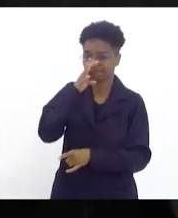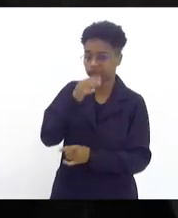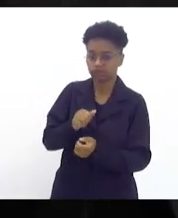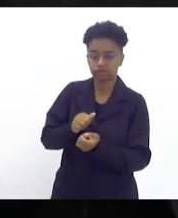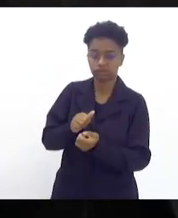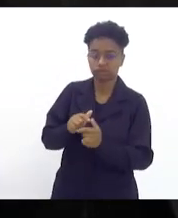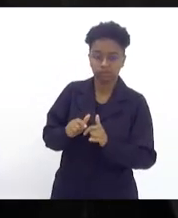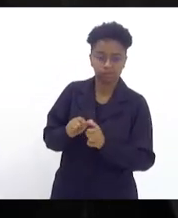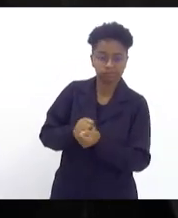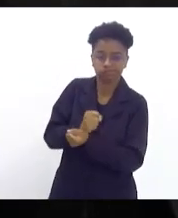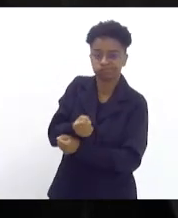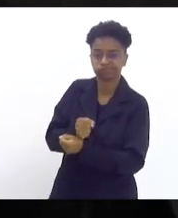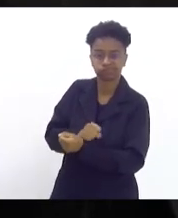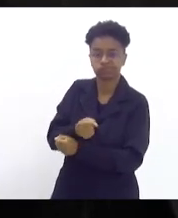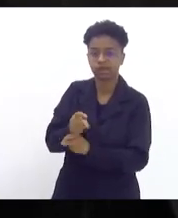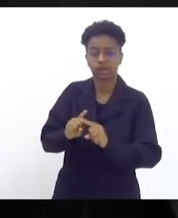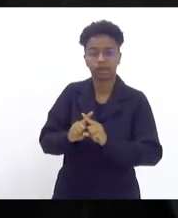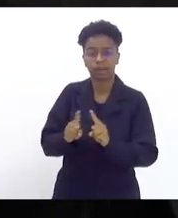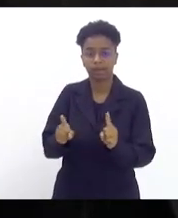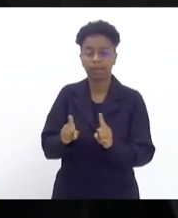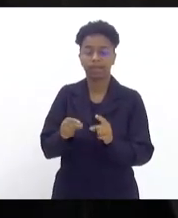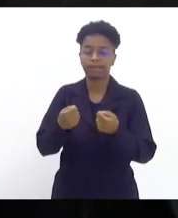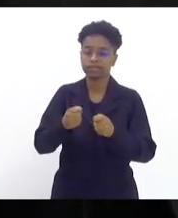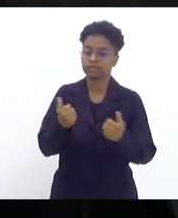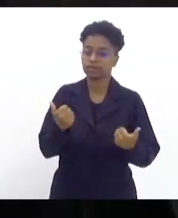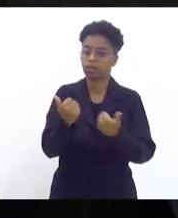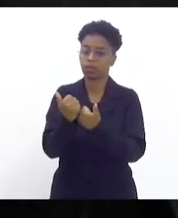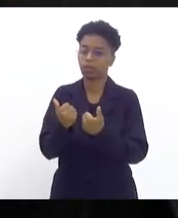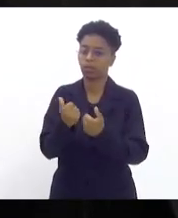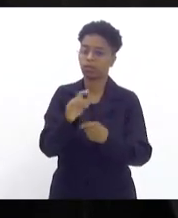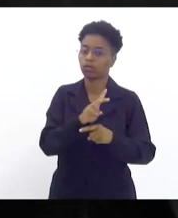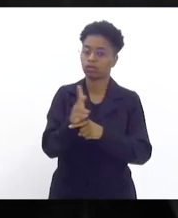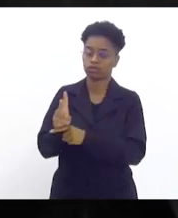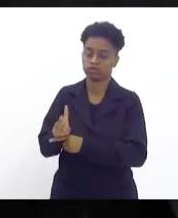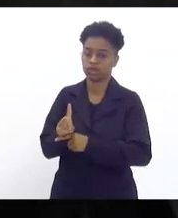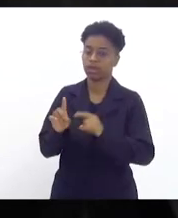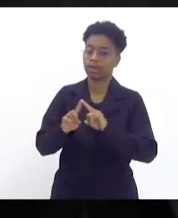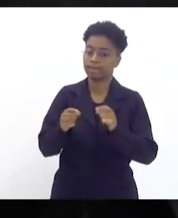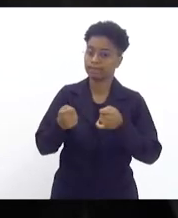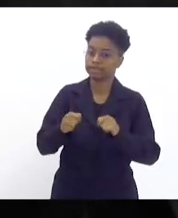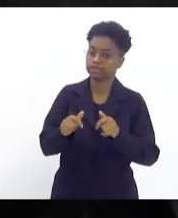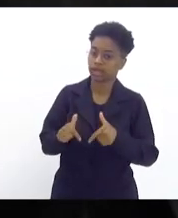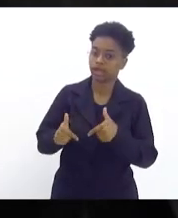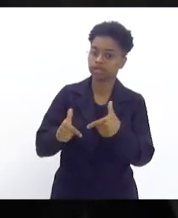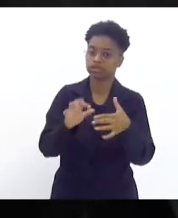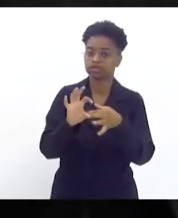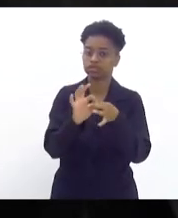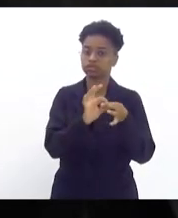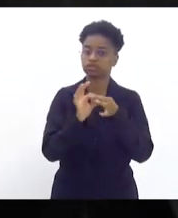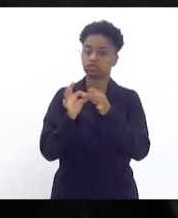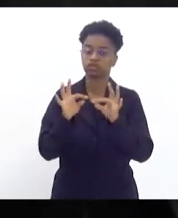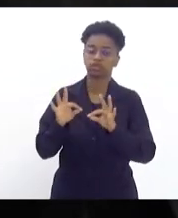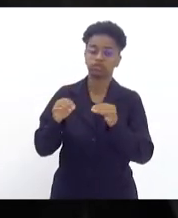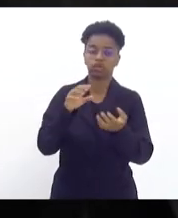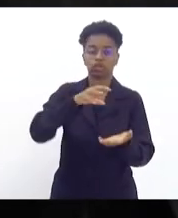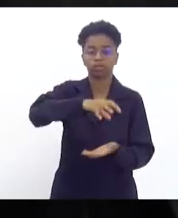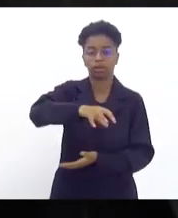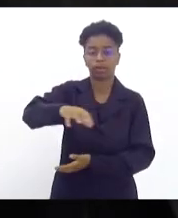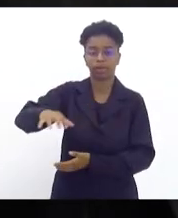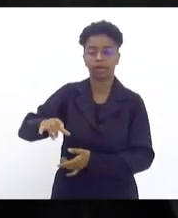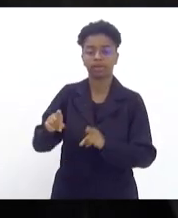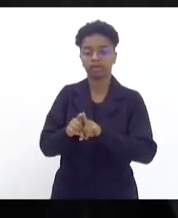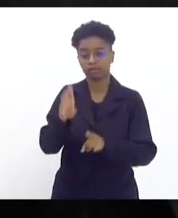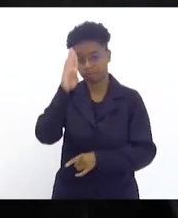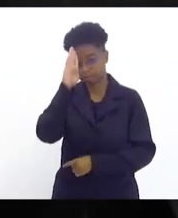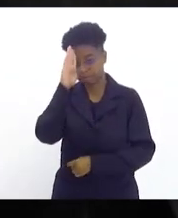suas forças de segurança, então é preciso a atuação integrada de todos os entes, mas principalmente